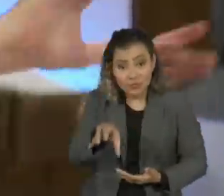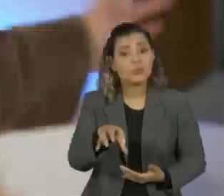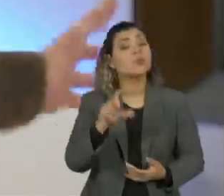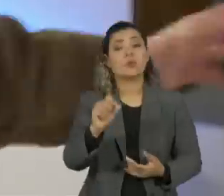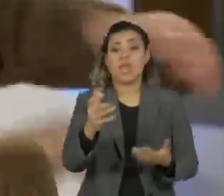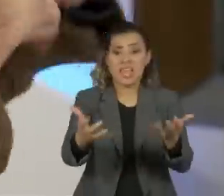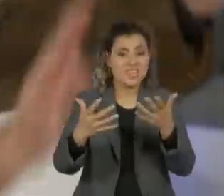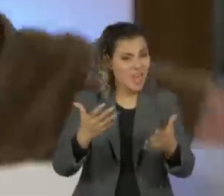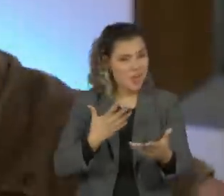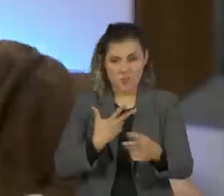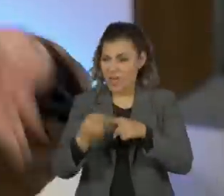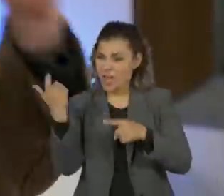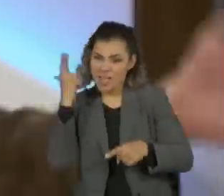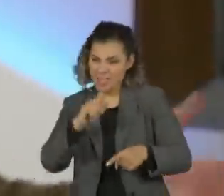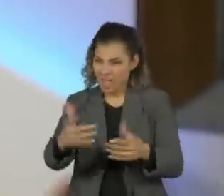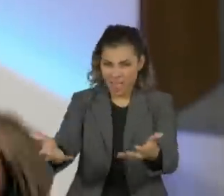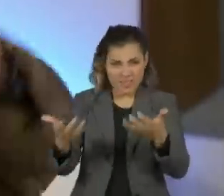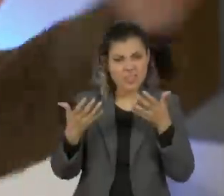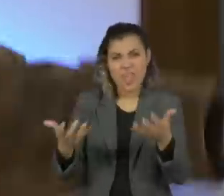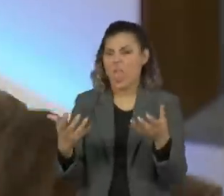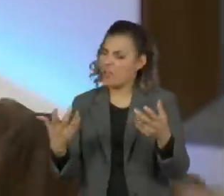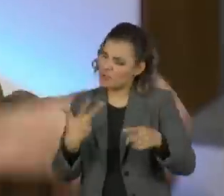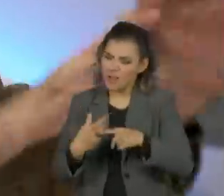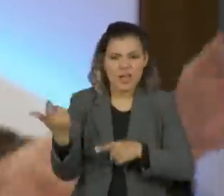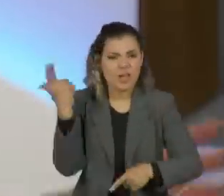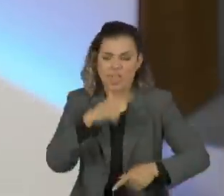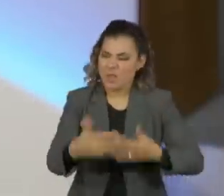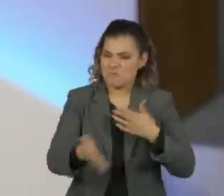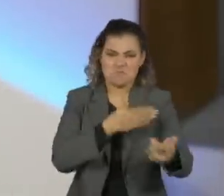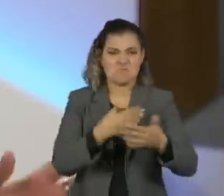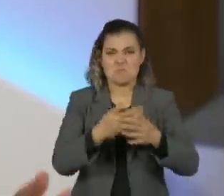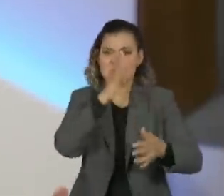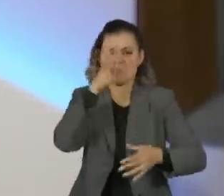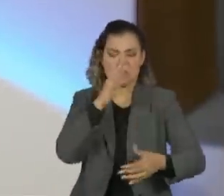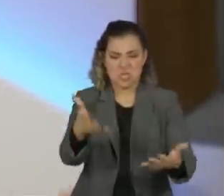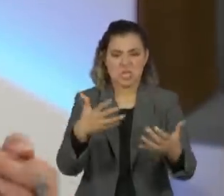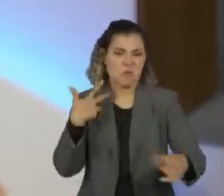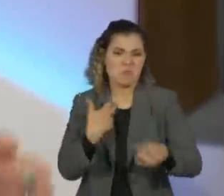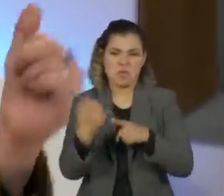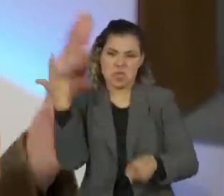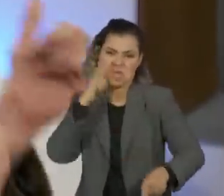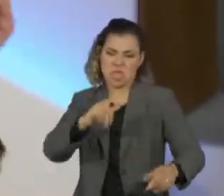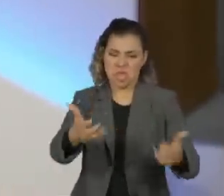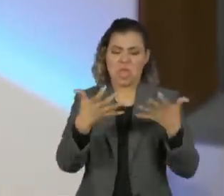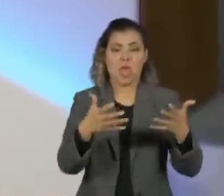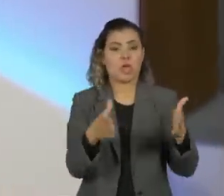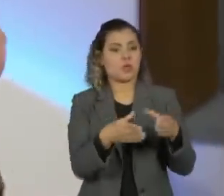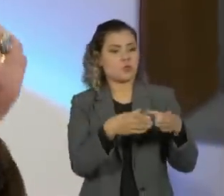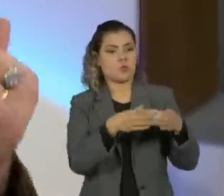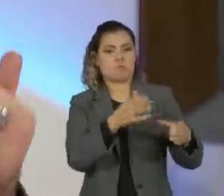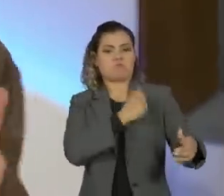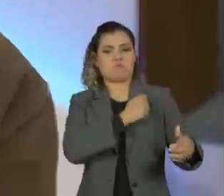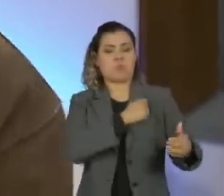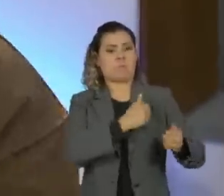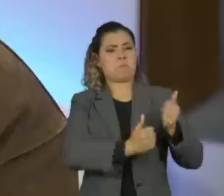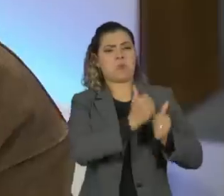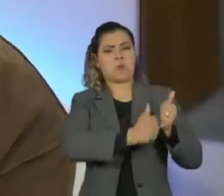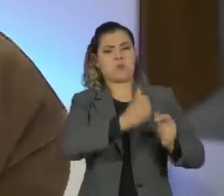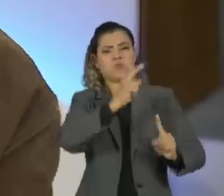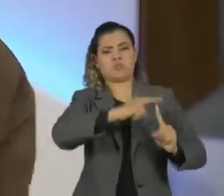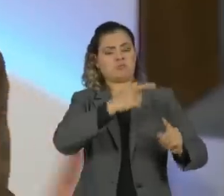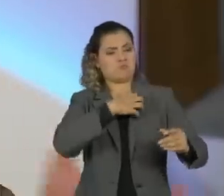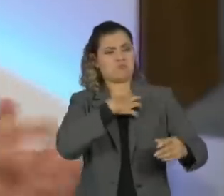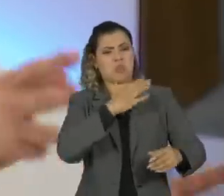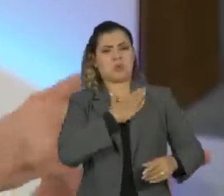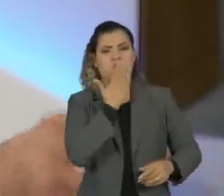Quero ganhar mesmo com um gol de mão, meu impedimento, eu quero ganhar que o time é meu. E isso está na discussão política, tá? E na